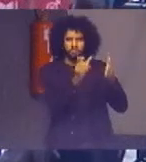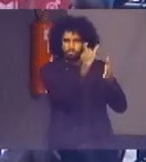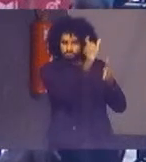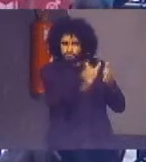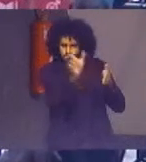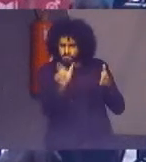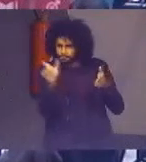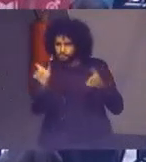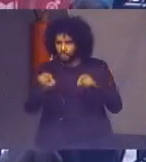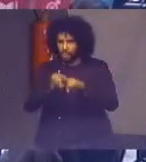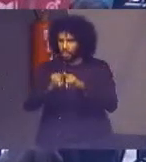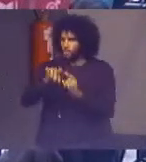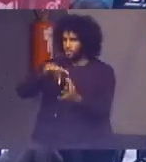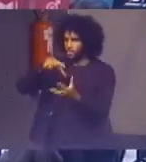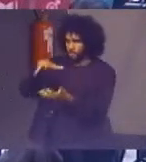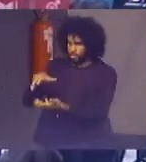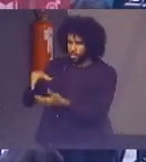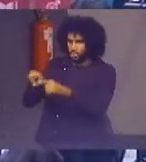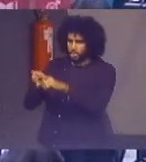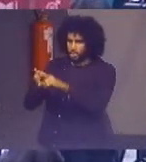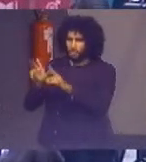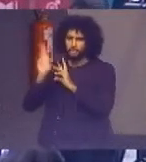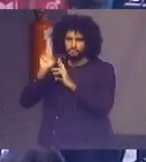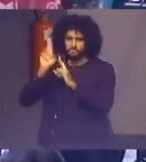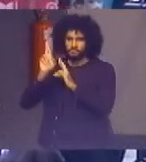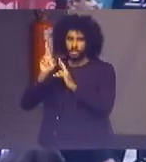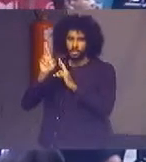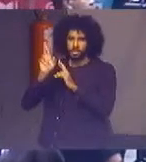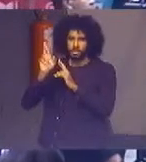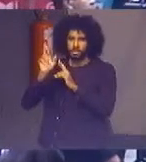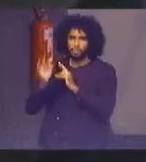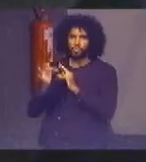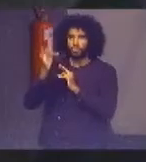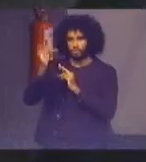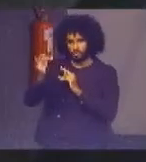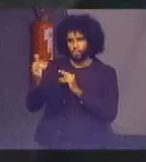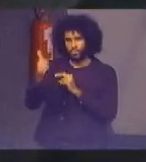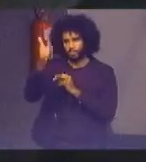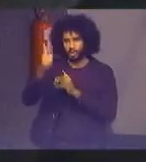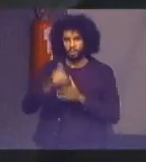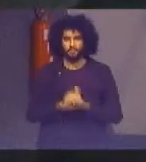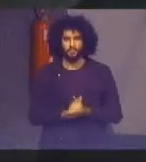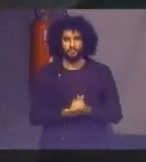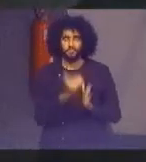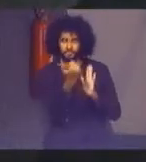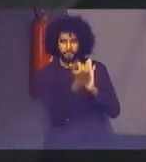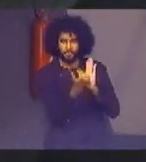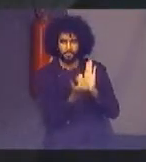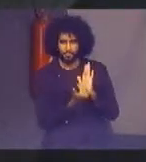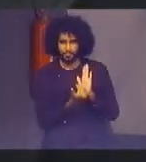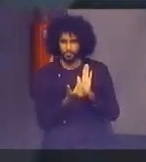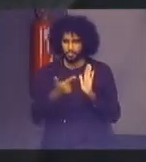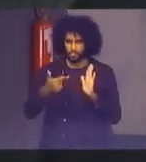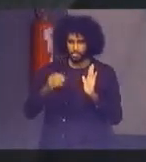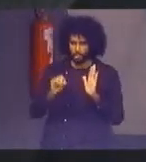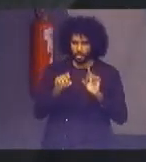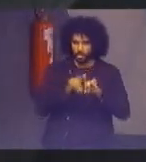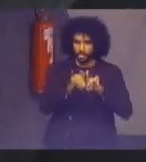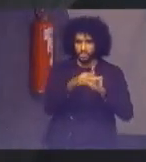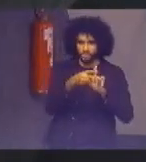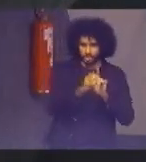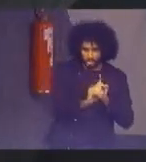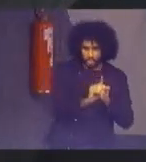no planeta e na prosperidade, escopo da Agenda 2030 e dos 17